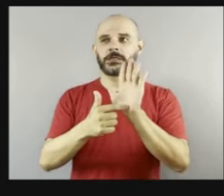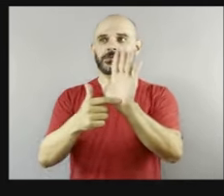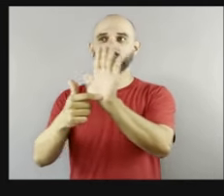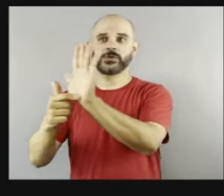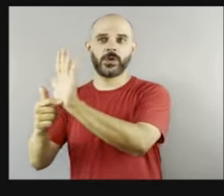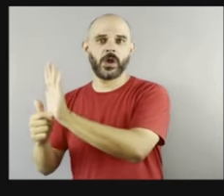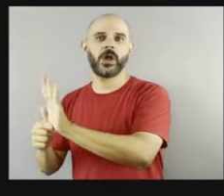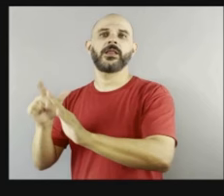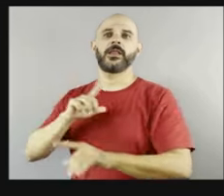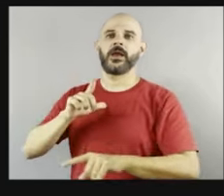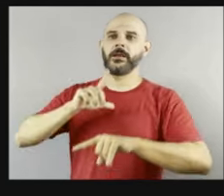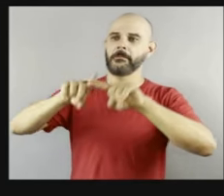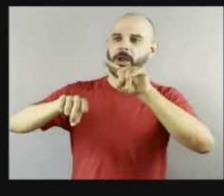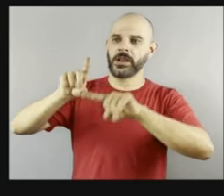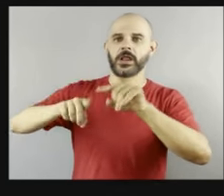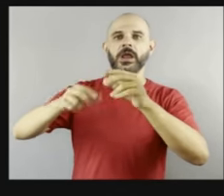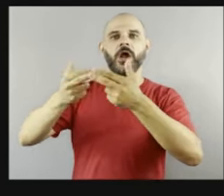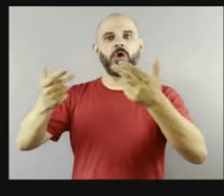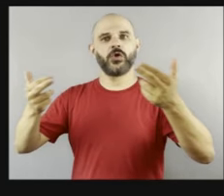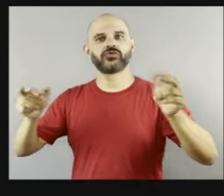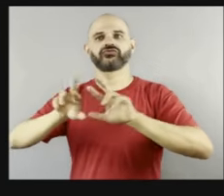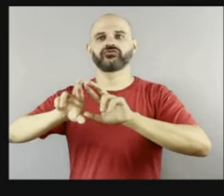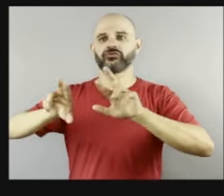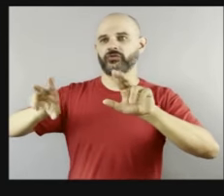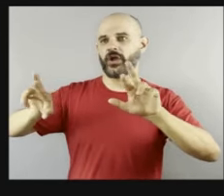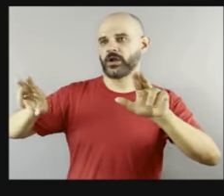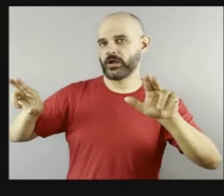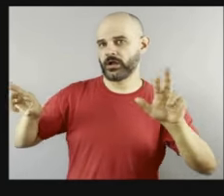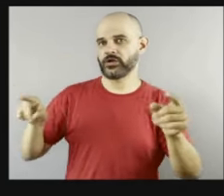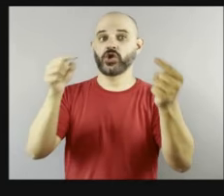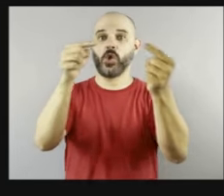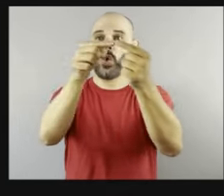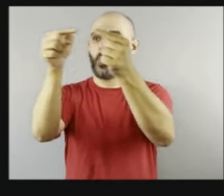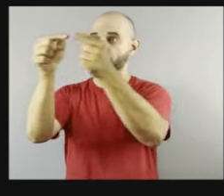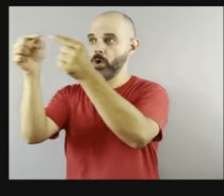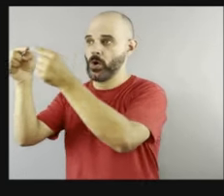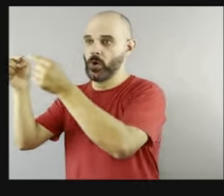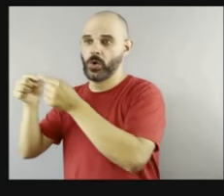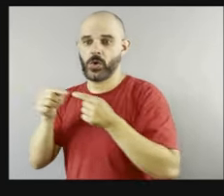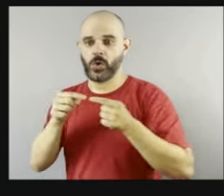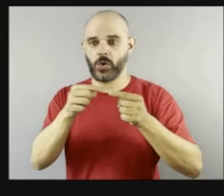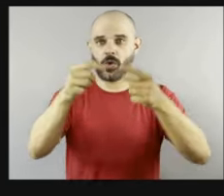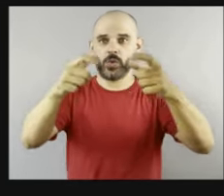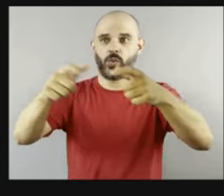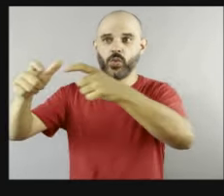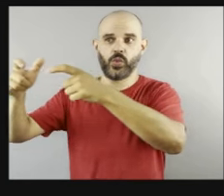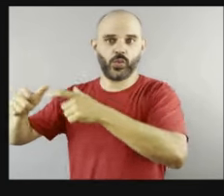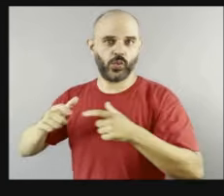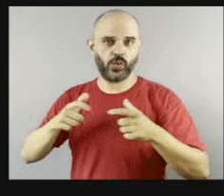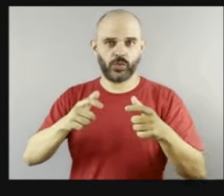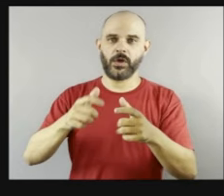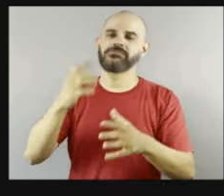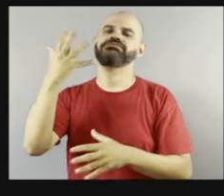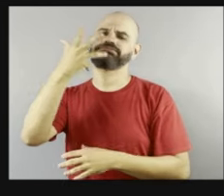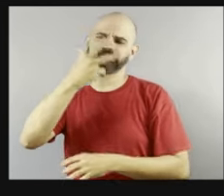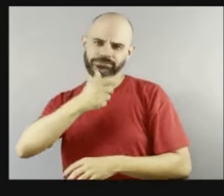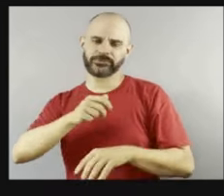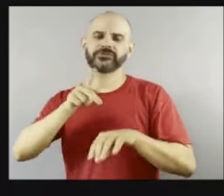os espaços que ela estava ocupando, né? Então, foi muito bonito. Aí o evento... lá ficou...